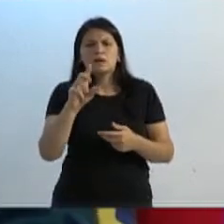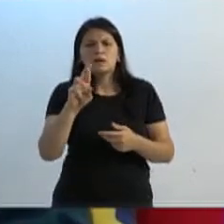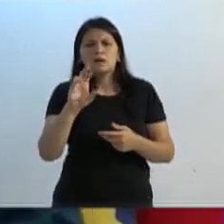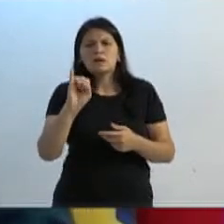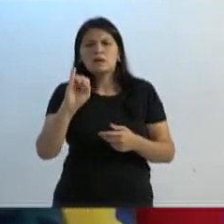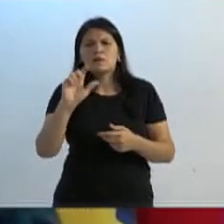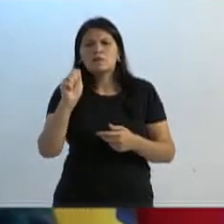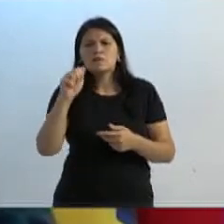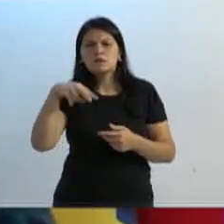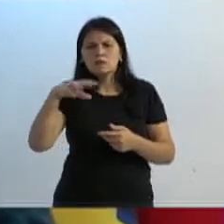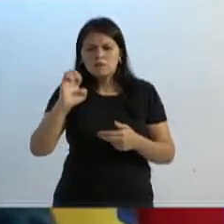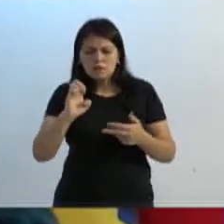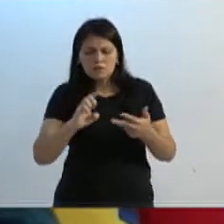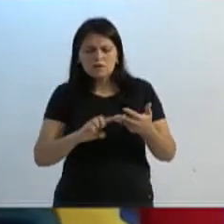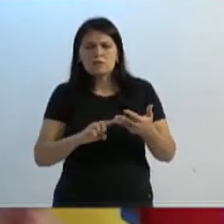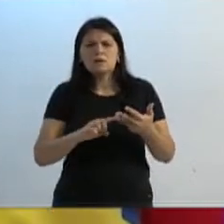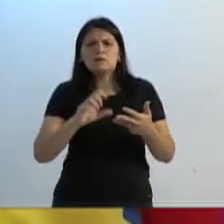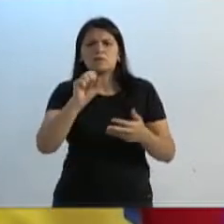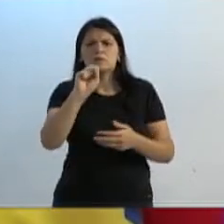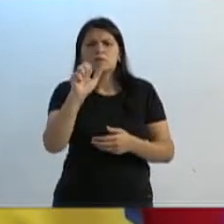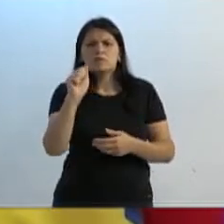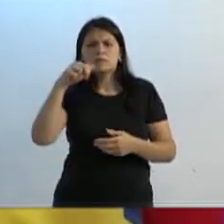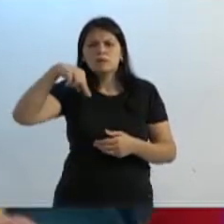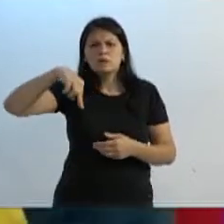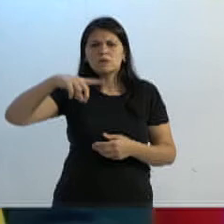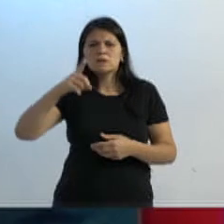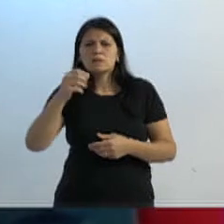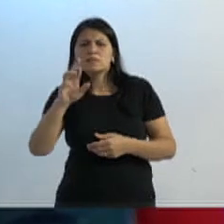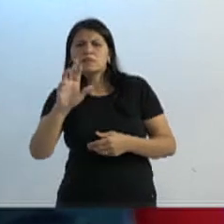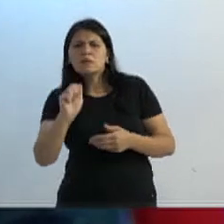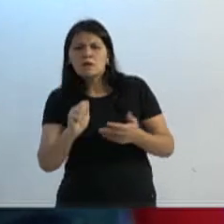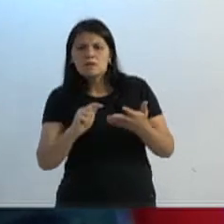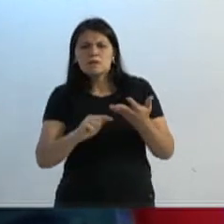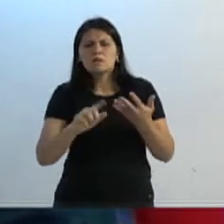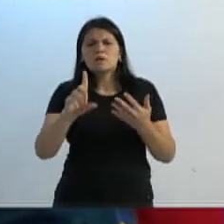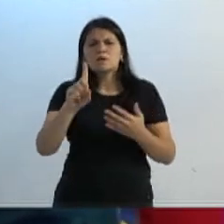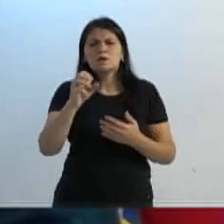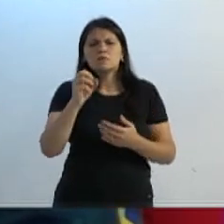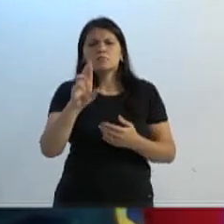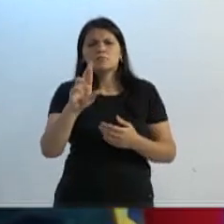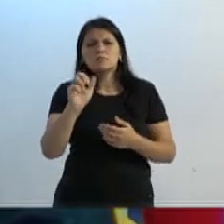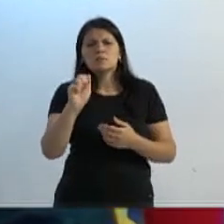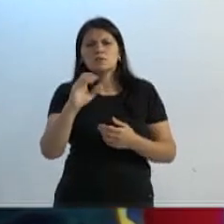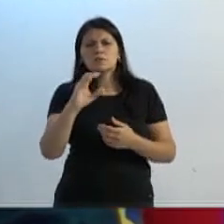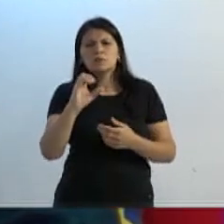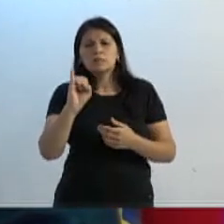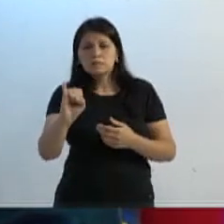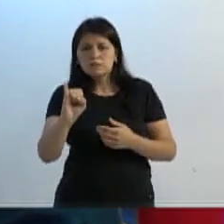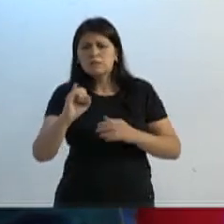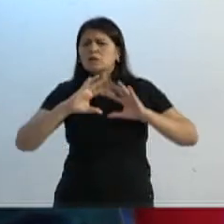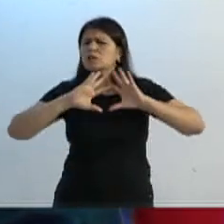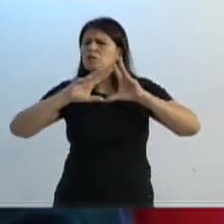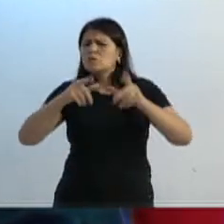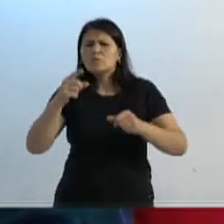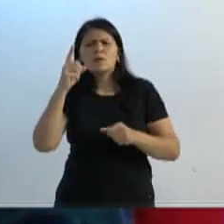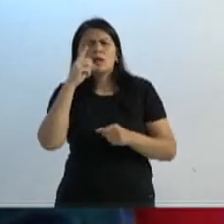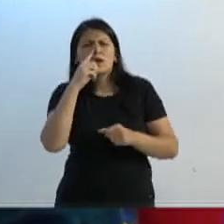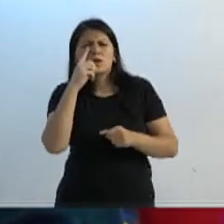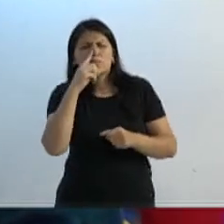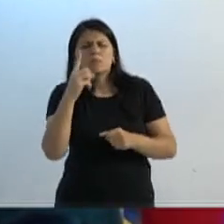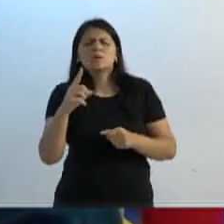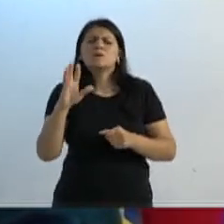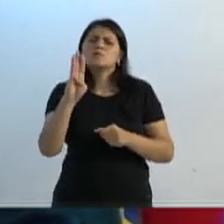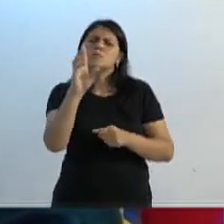mãe Doraci, mãe Sandra, e todas as mães da cidade de Blumenau e do Estado, que esse dia de domingo seja um dia